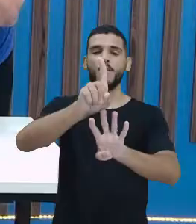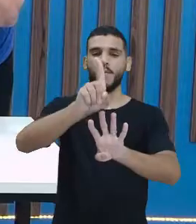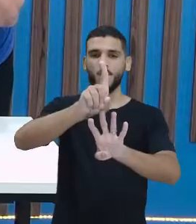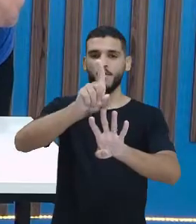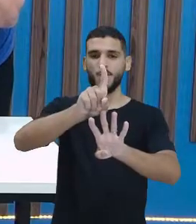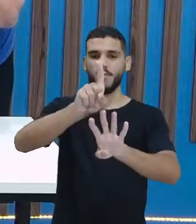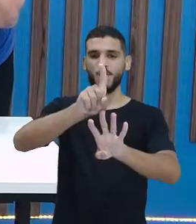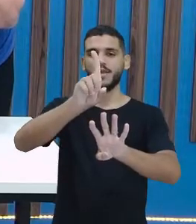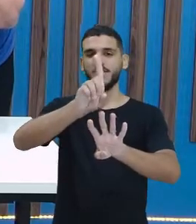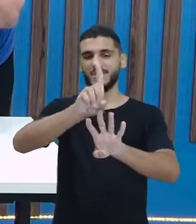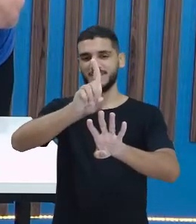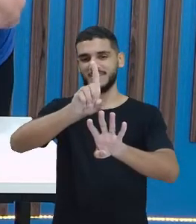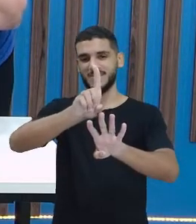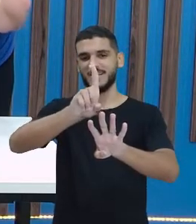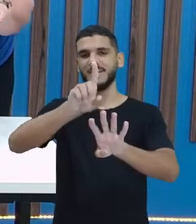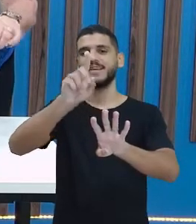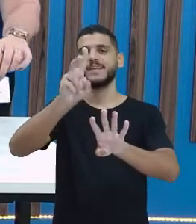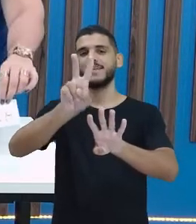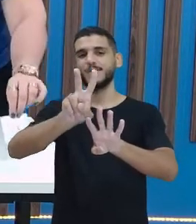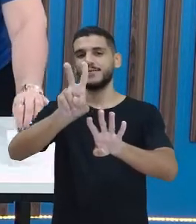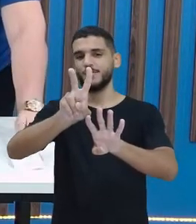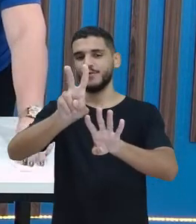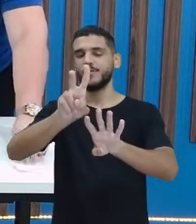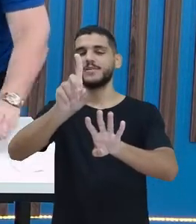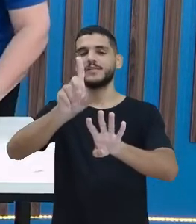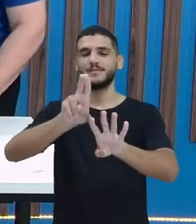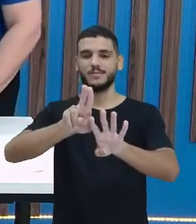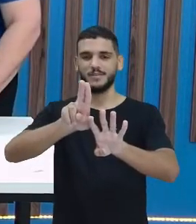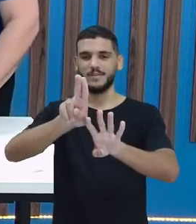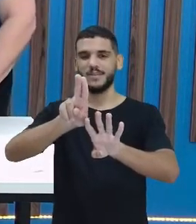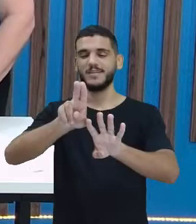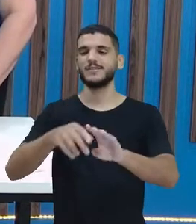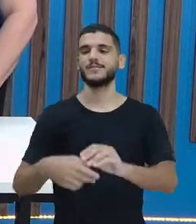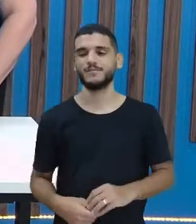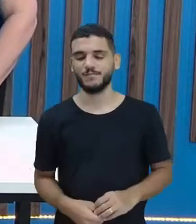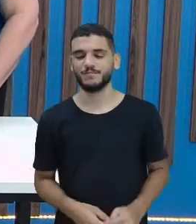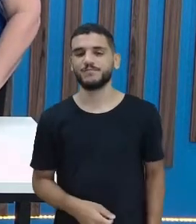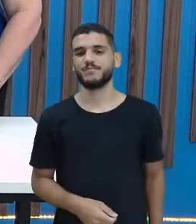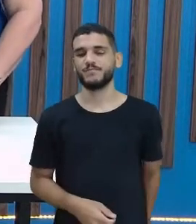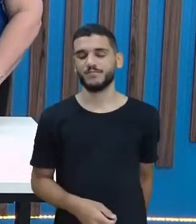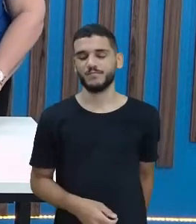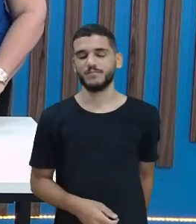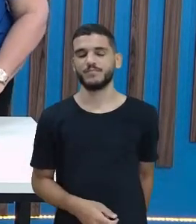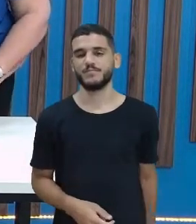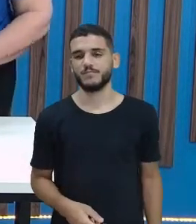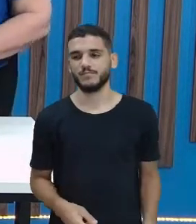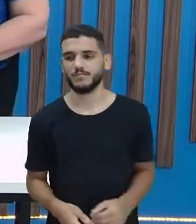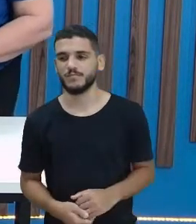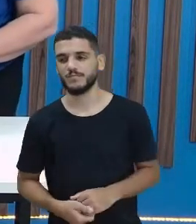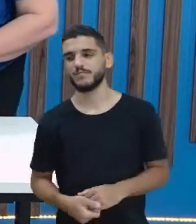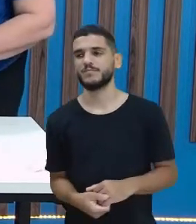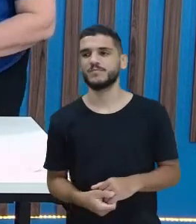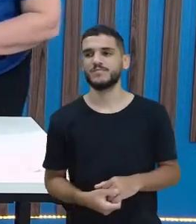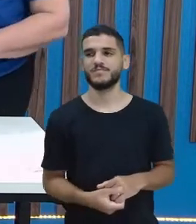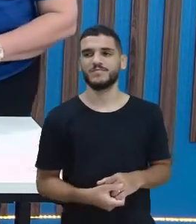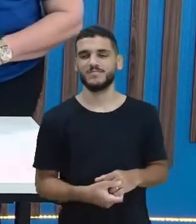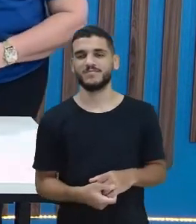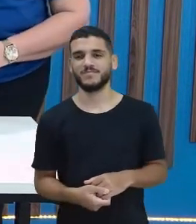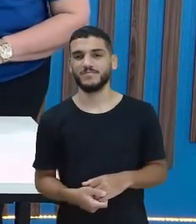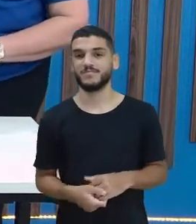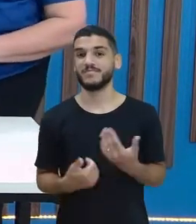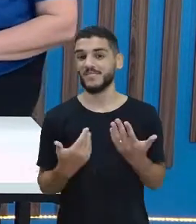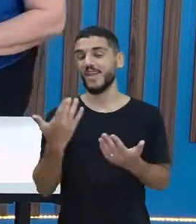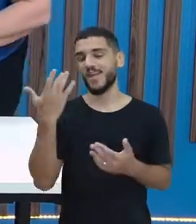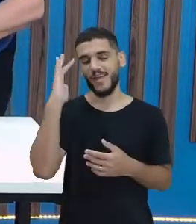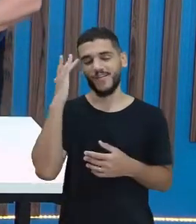vinte e oito. Então, a professora Iris fez um pontinho. Eu fiz um ponto. Eu dobrei o outro que eu não fiz, Tá certo, vou dobrar aqui. Olha para aí. Você achando